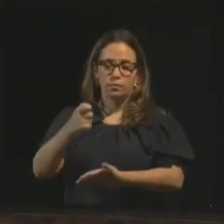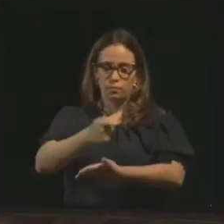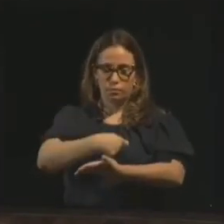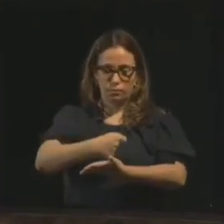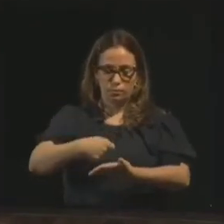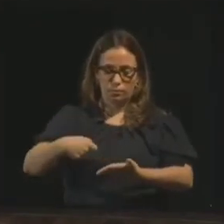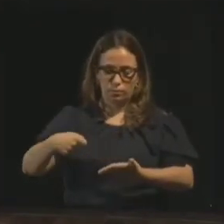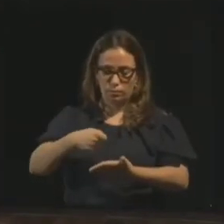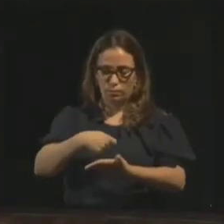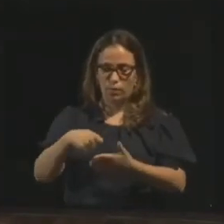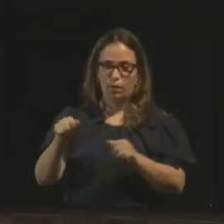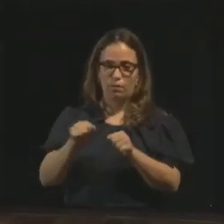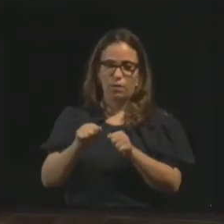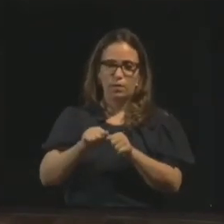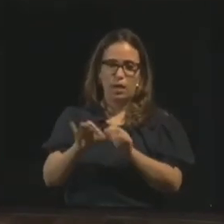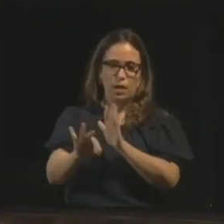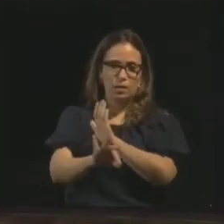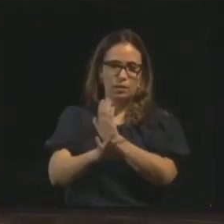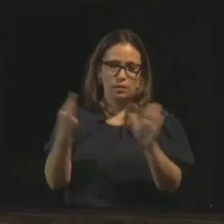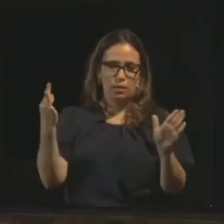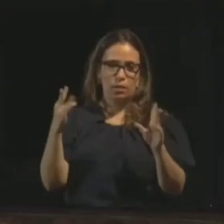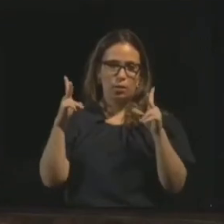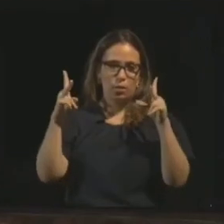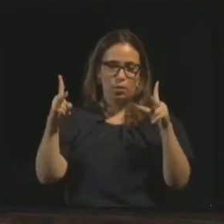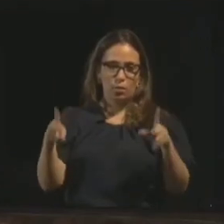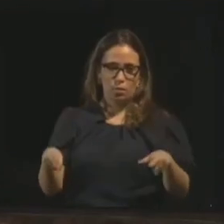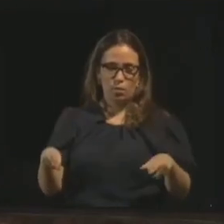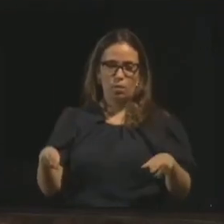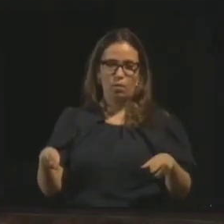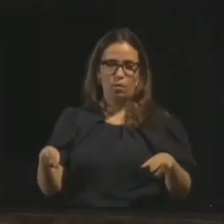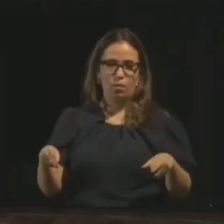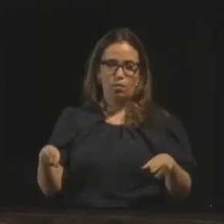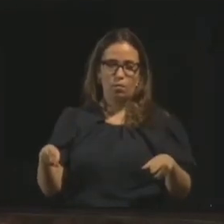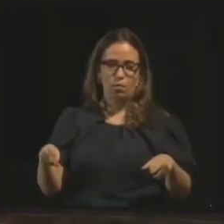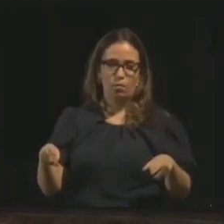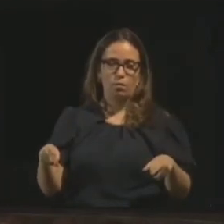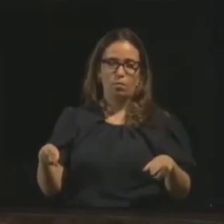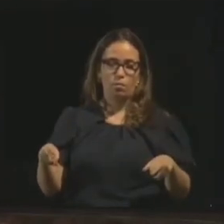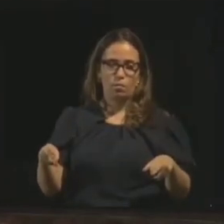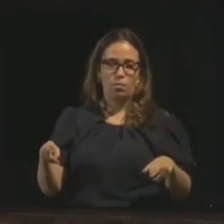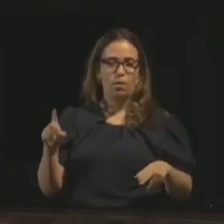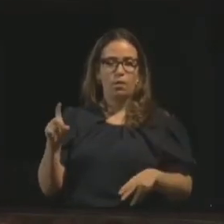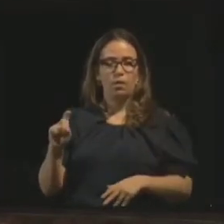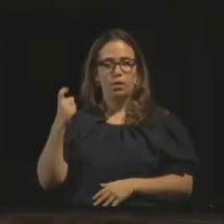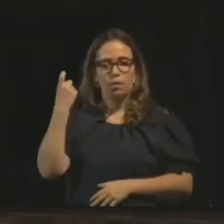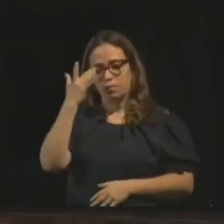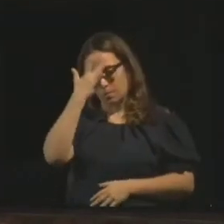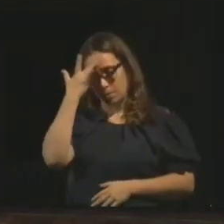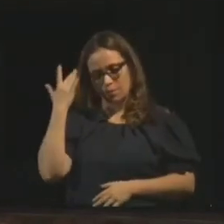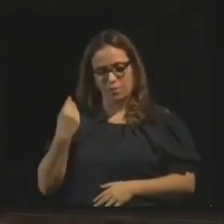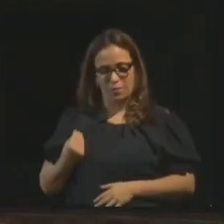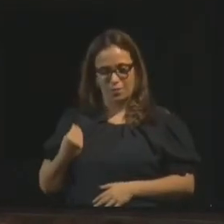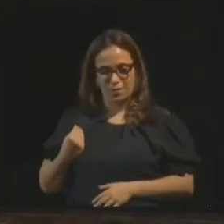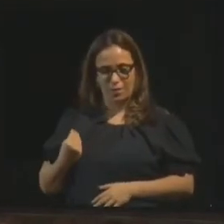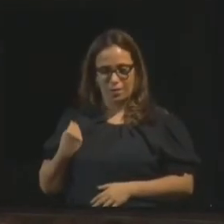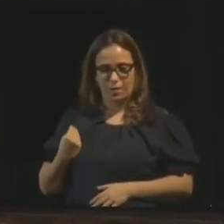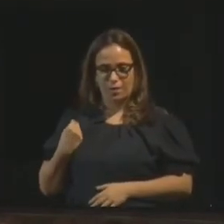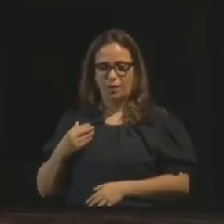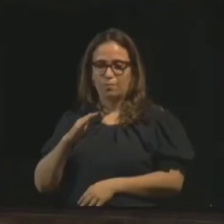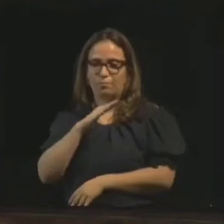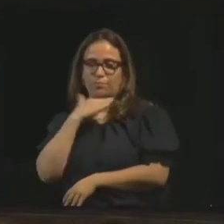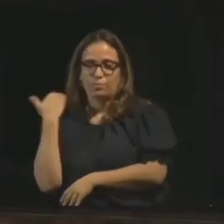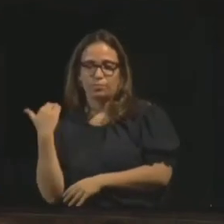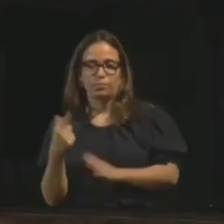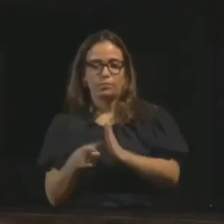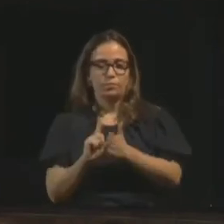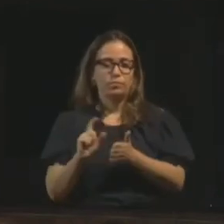inclusive, fazendo assinatura muito semelhante a que o falecido tinha em vida, dava